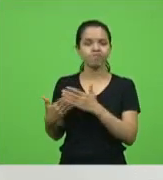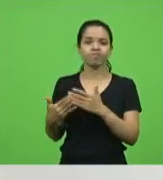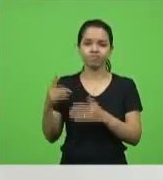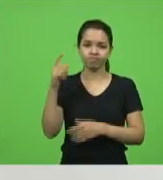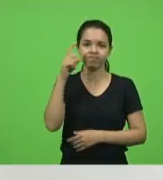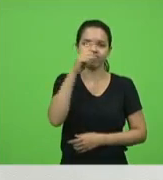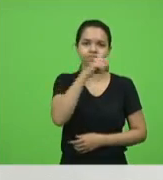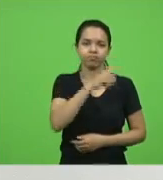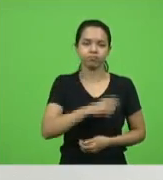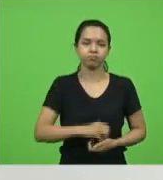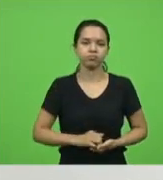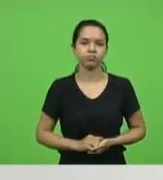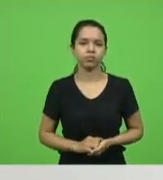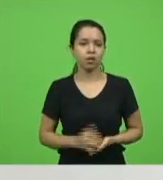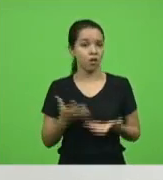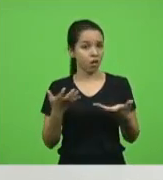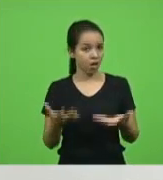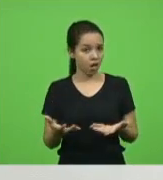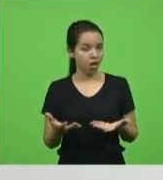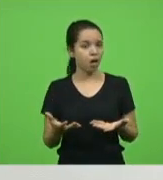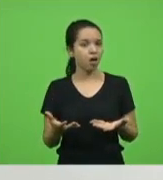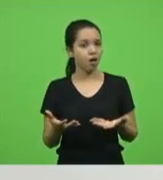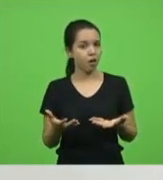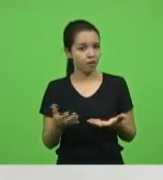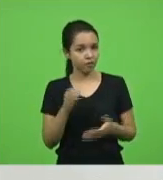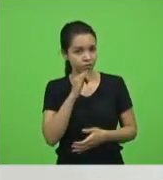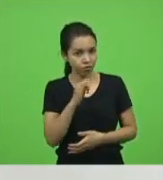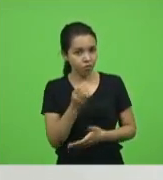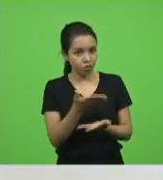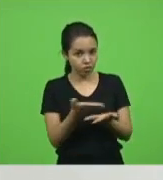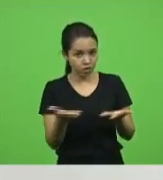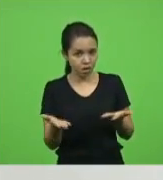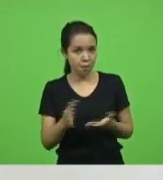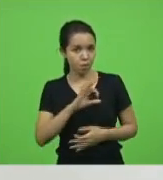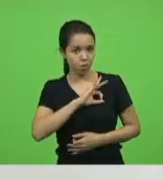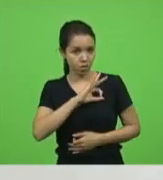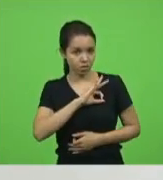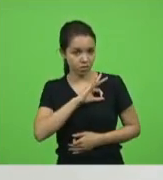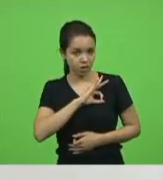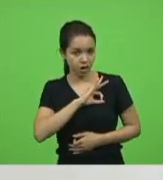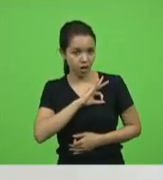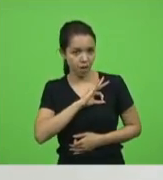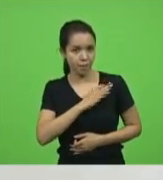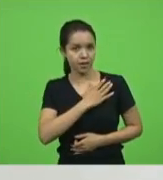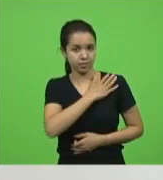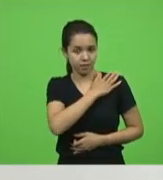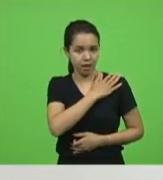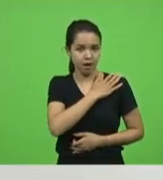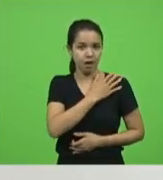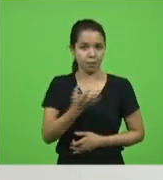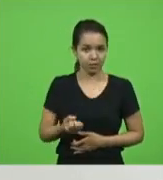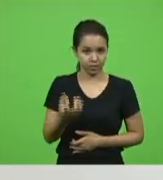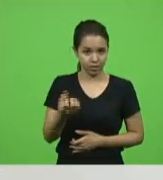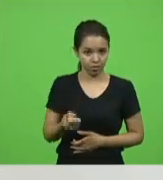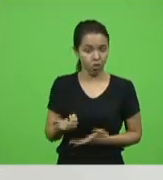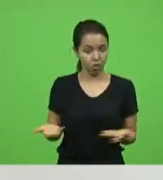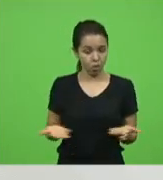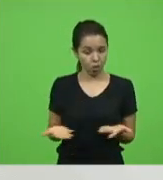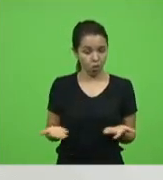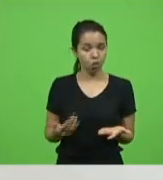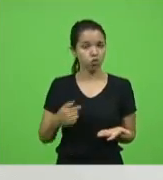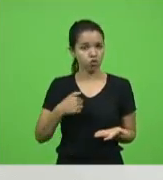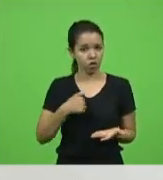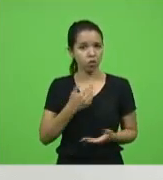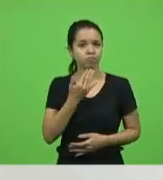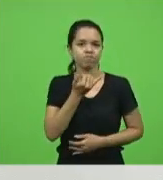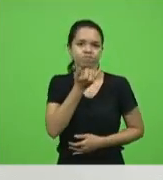eu quero falar para vocês, meus amigos policiais militares da reserva, que hoje eu vim aqui para pedir desculpa para vocês, tá? Não por mim, porque